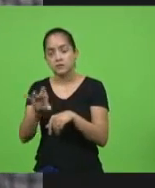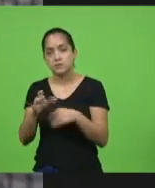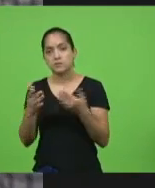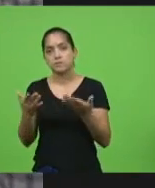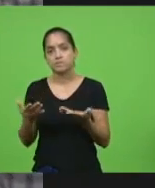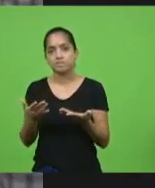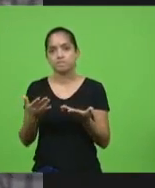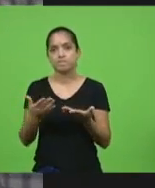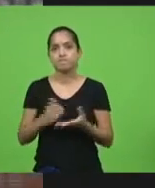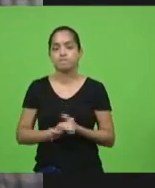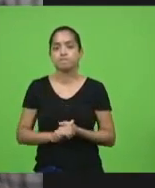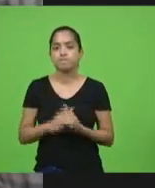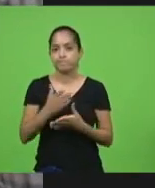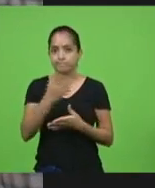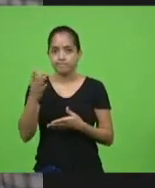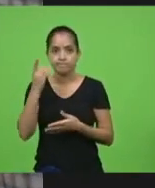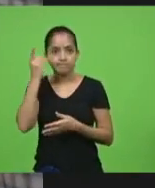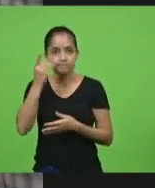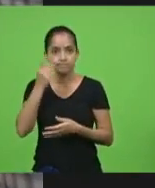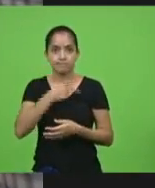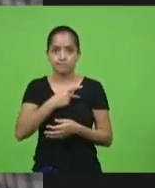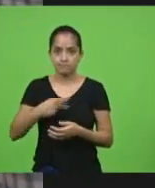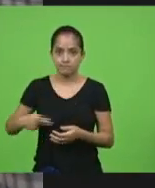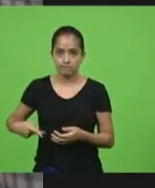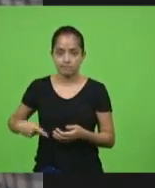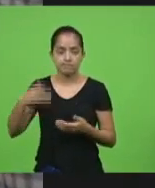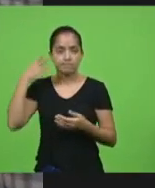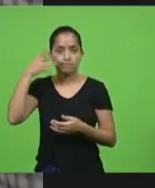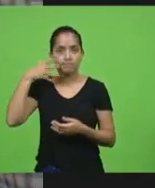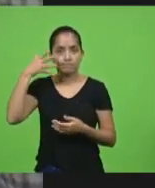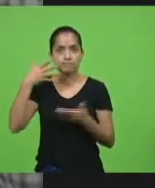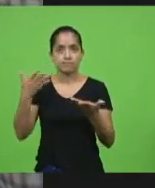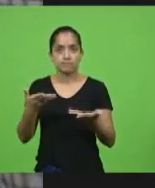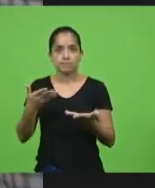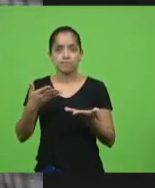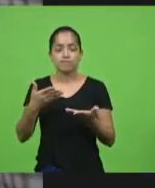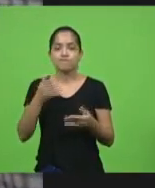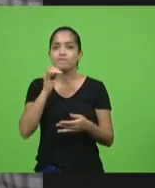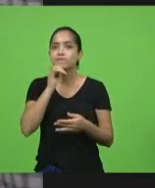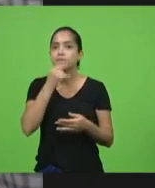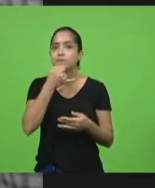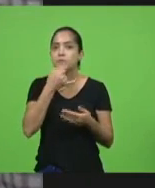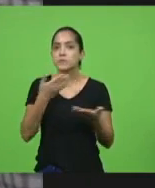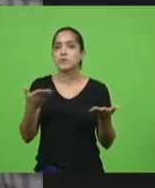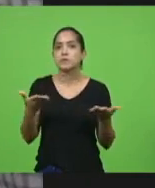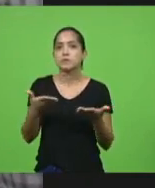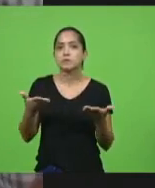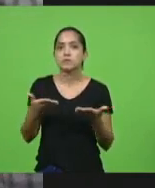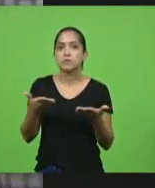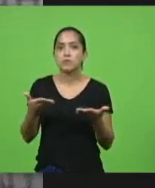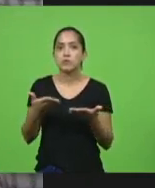senhor presidente, senhores deputados, é com muita tristeza que levo